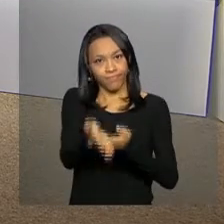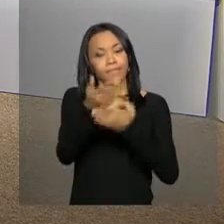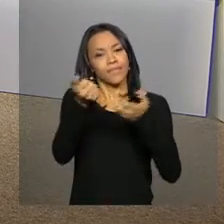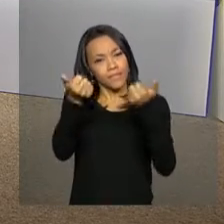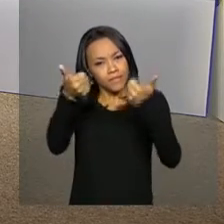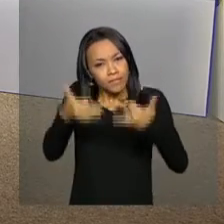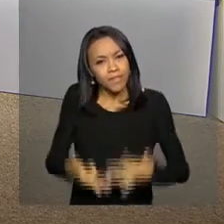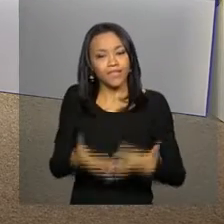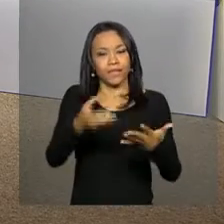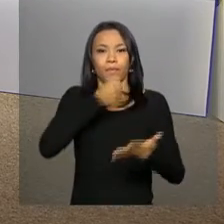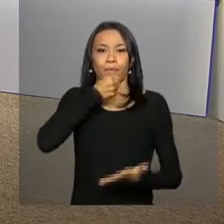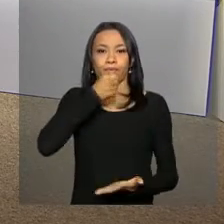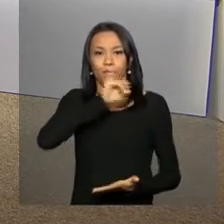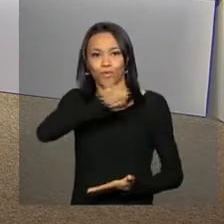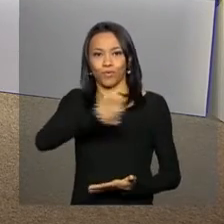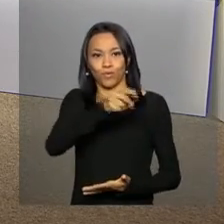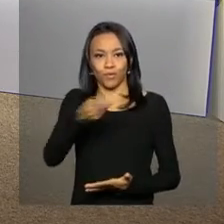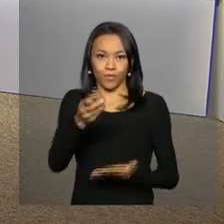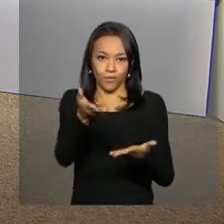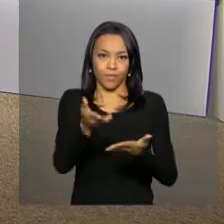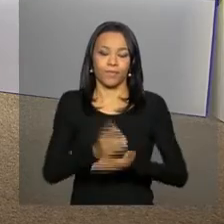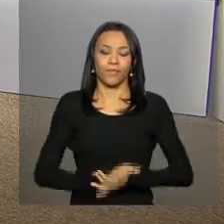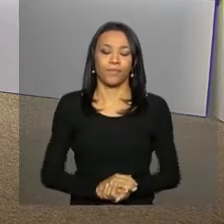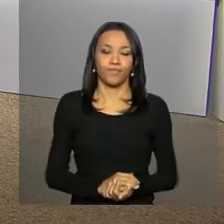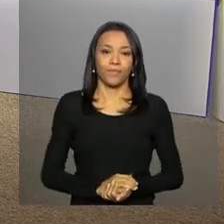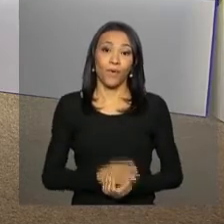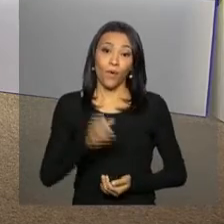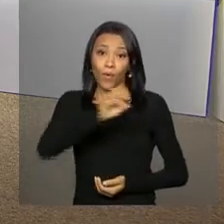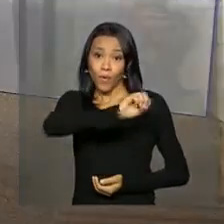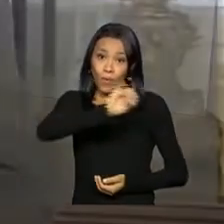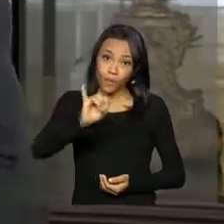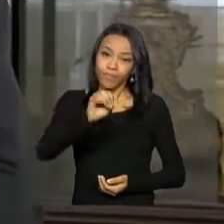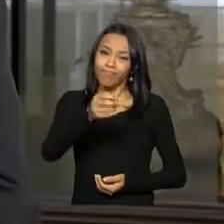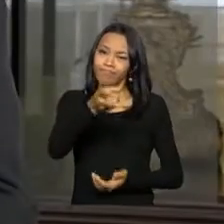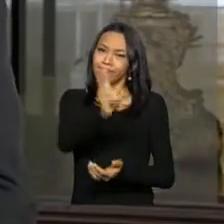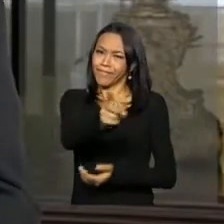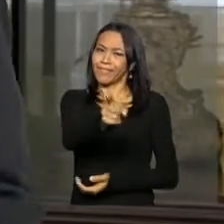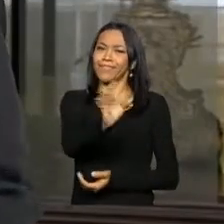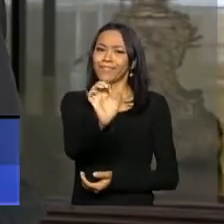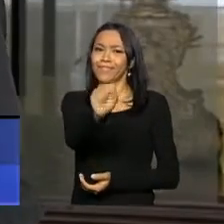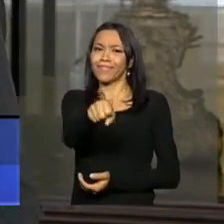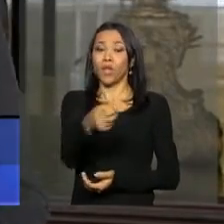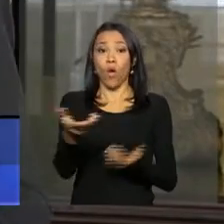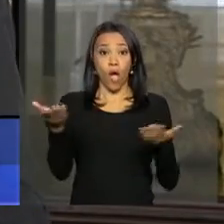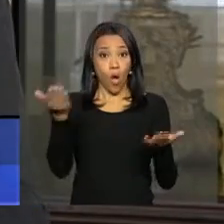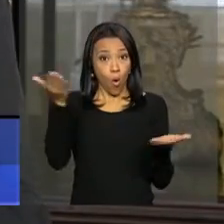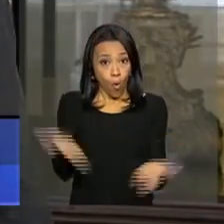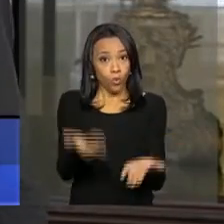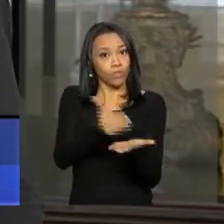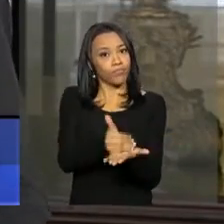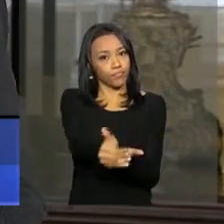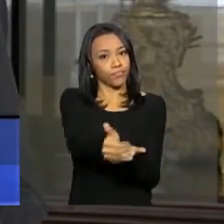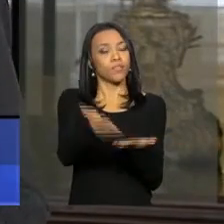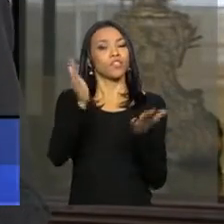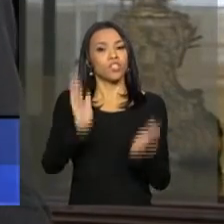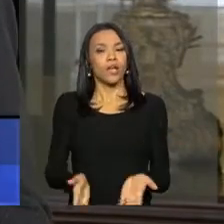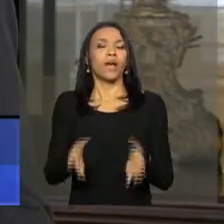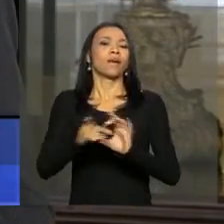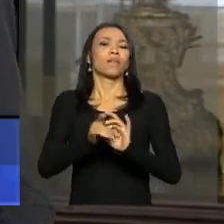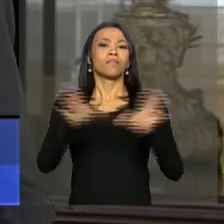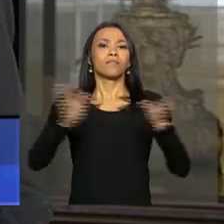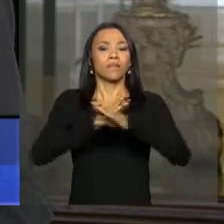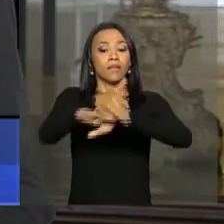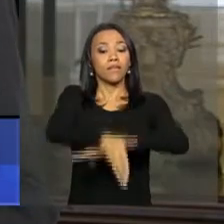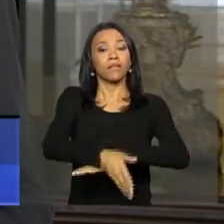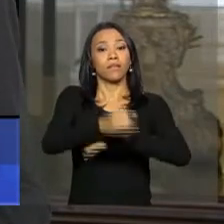repórter João Pedro Neto. Oi, João Pedro. Oi, Daniela. É isso mesmo. Como você falou, partir de hoje está sendo disponibilizada no